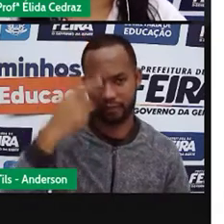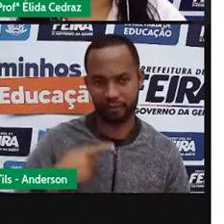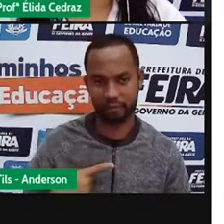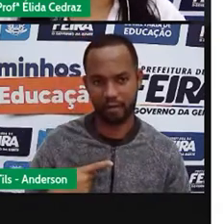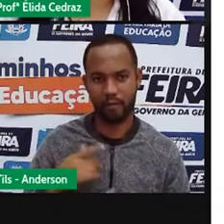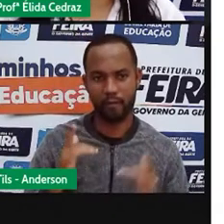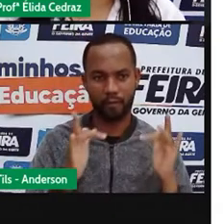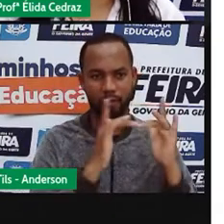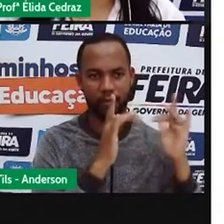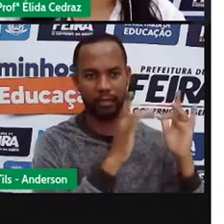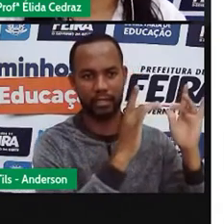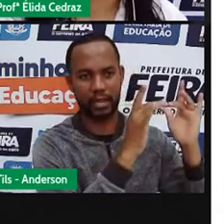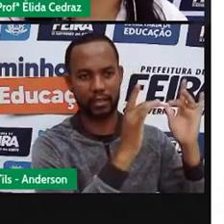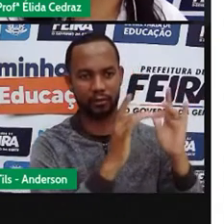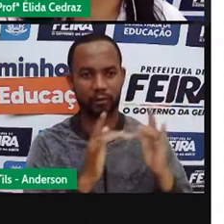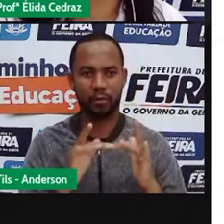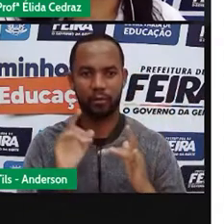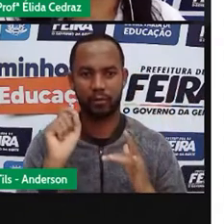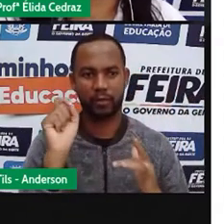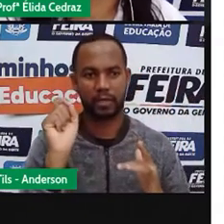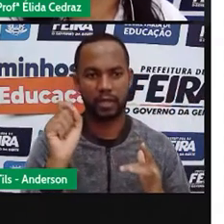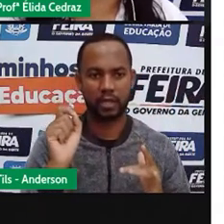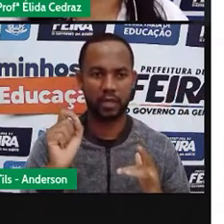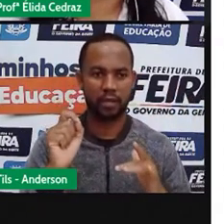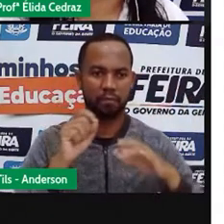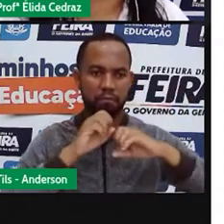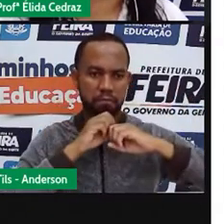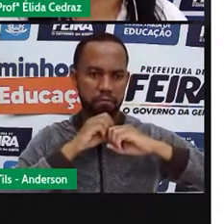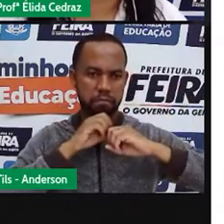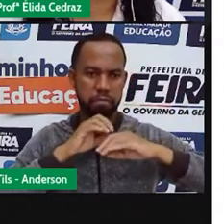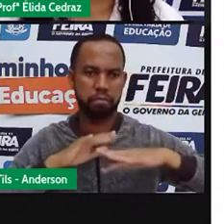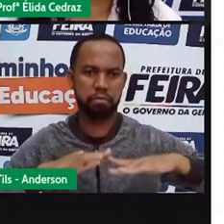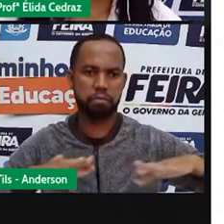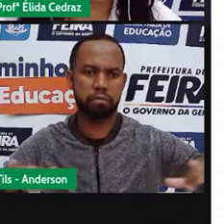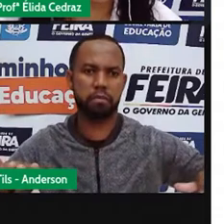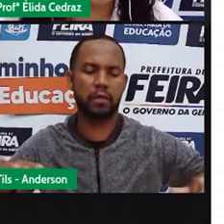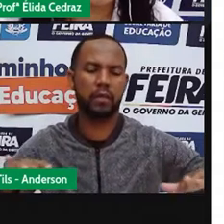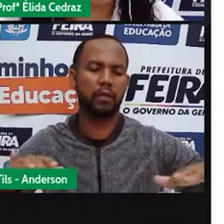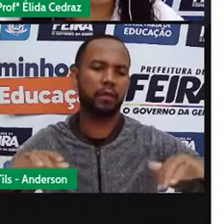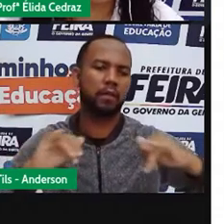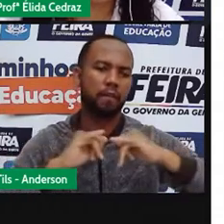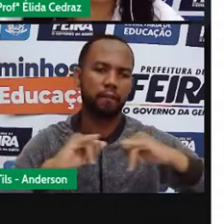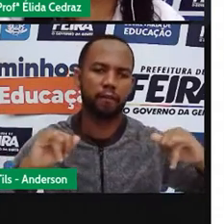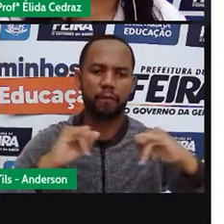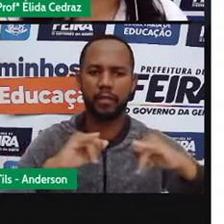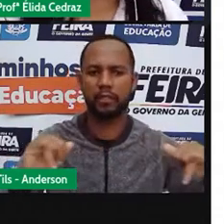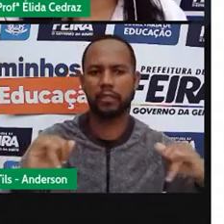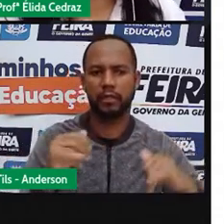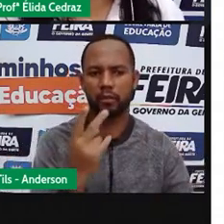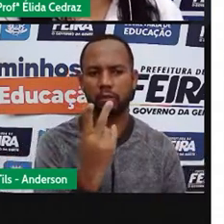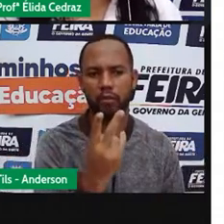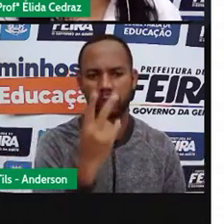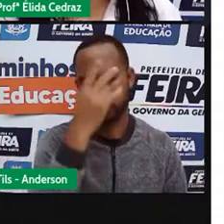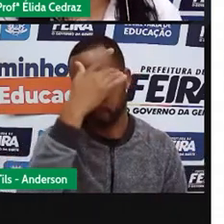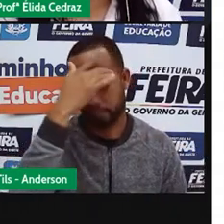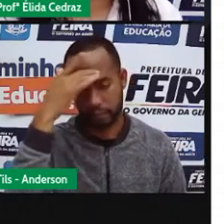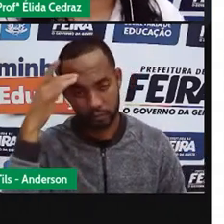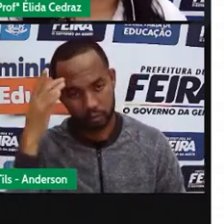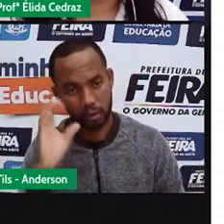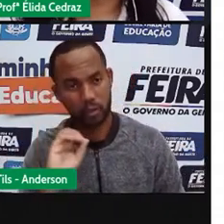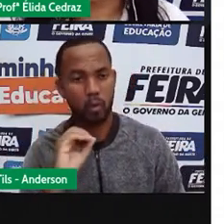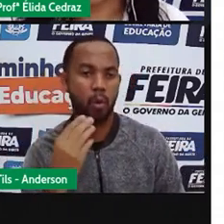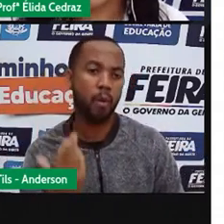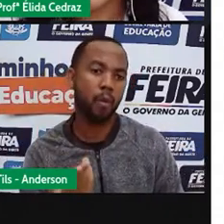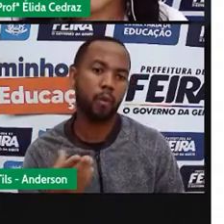interpessoal e a disseminação de informações entre duas pessoas ou entre grupos.